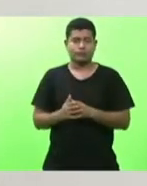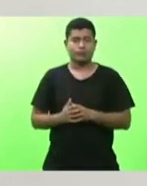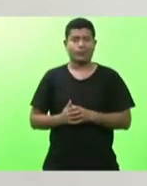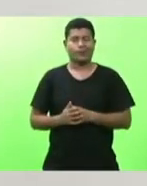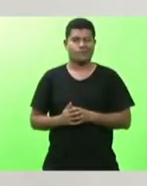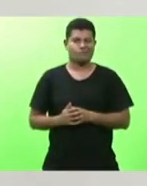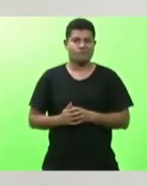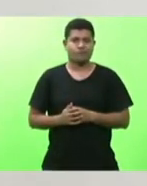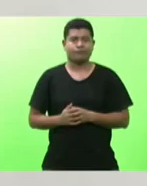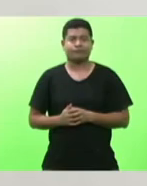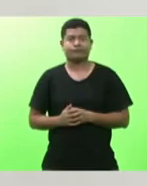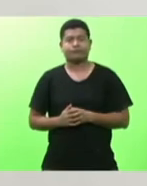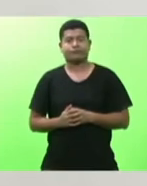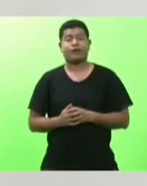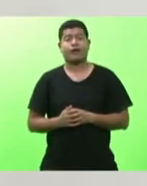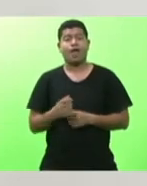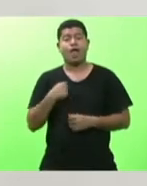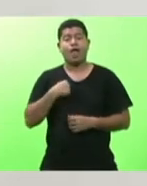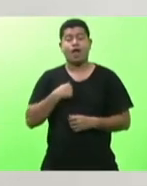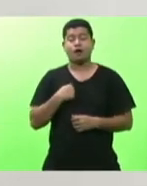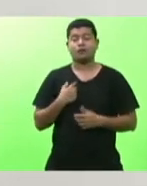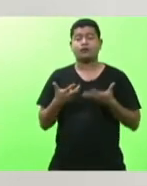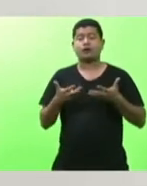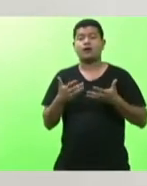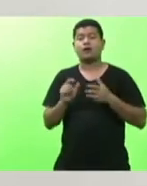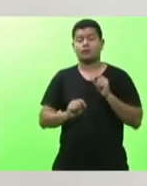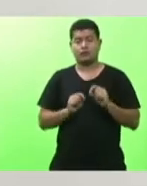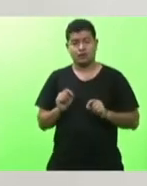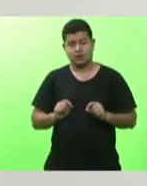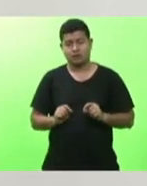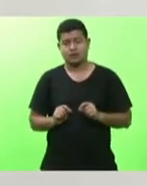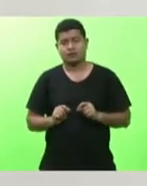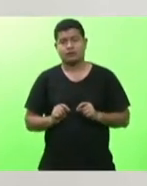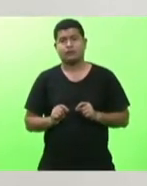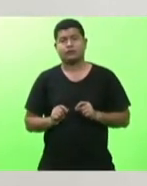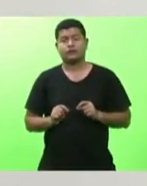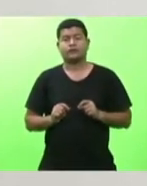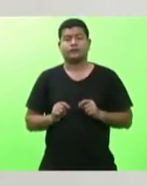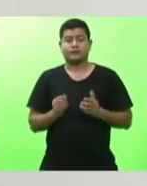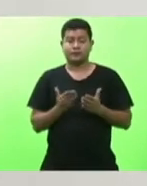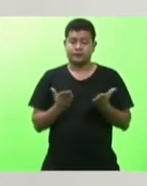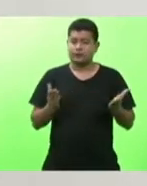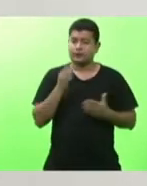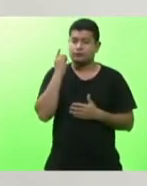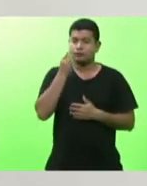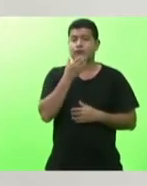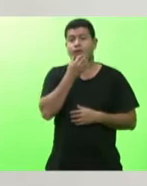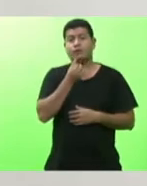o que eu espero senhoras parlamentares senhoras parlamentares